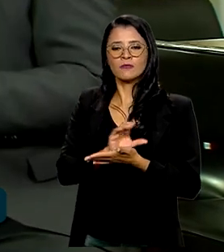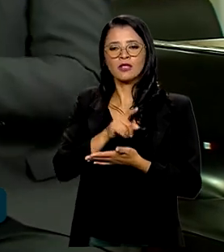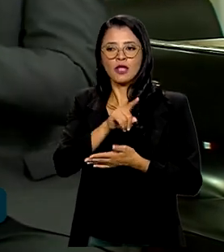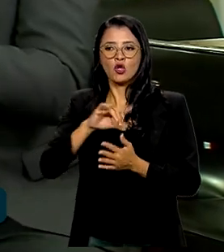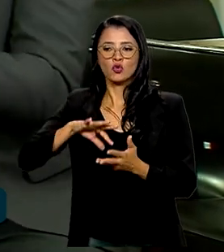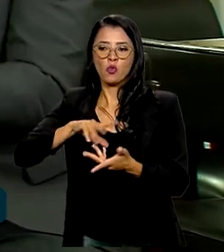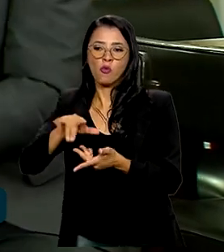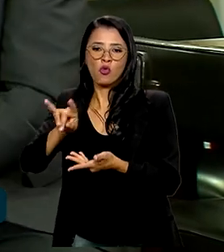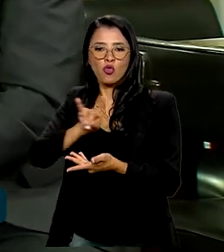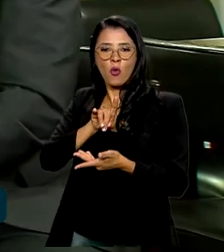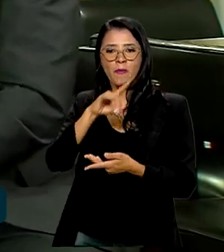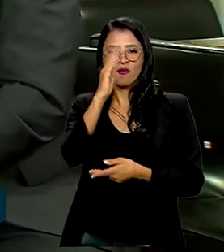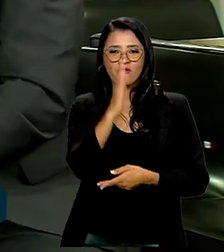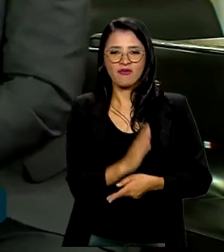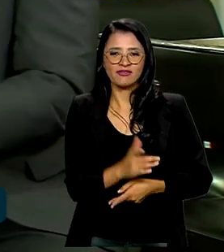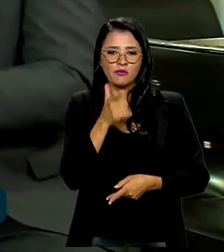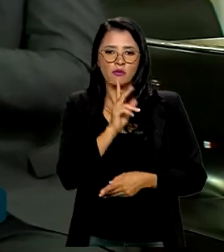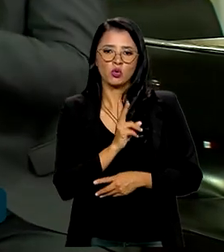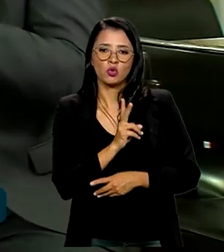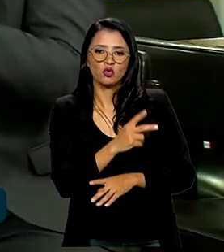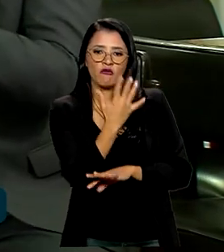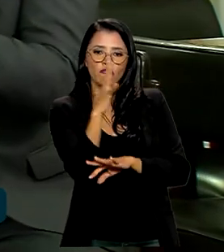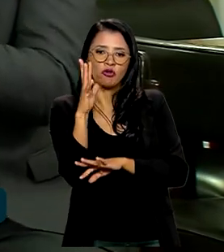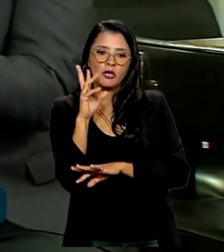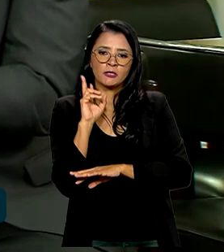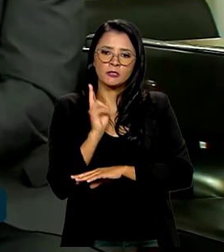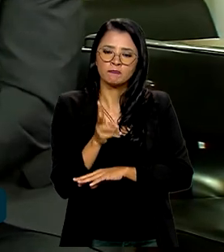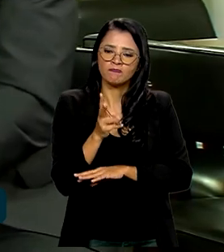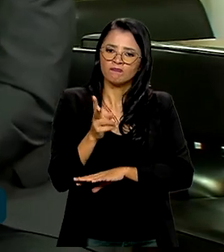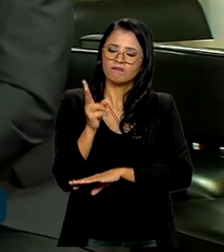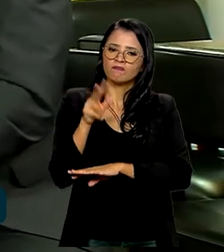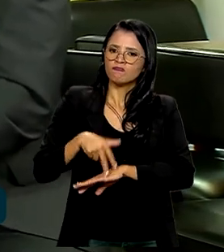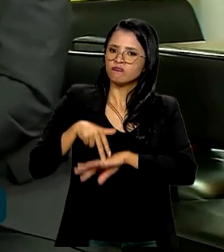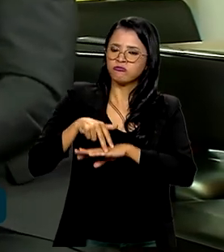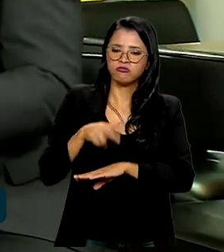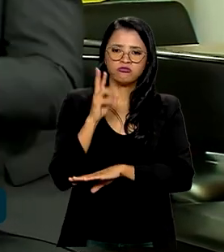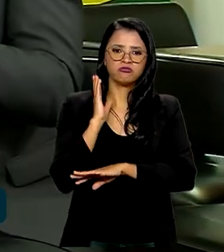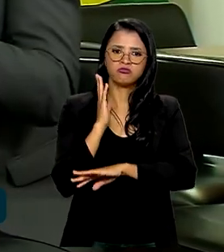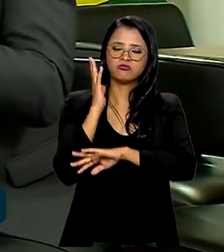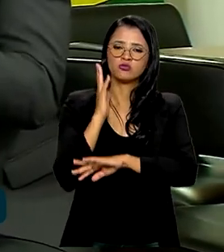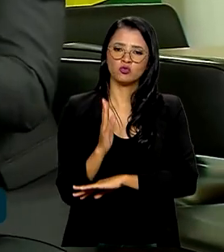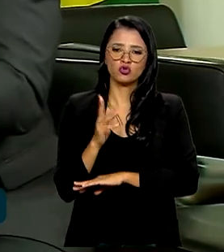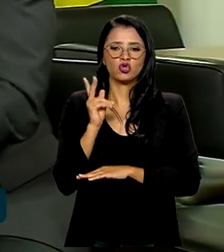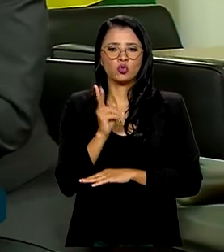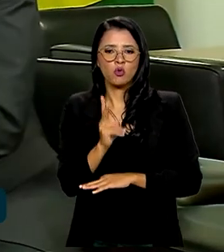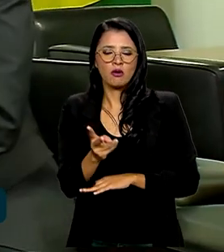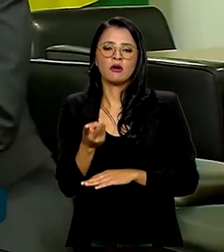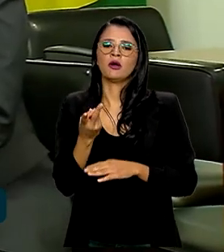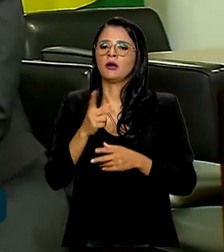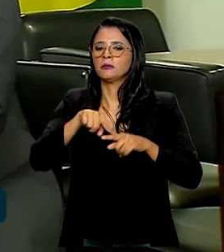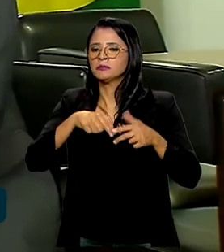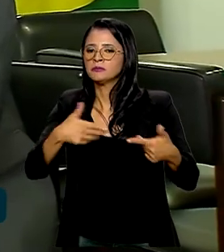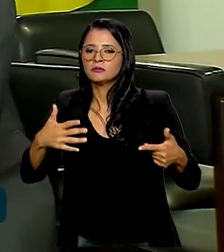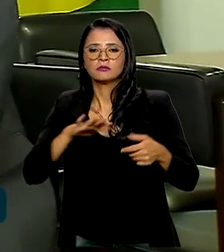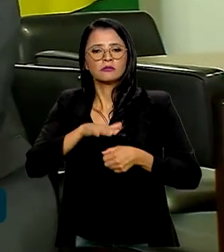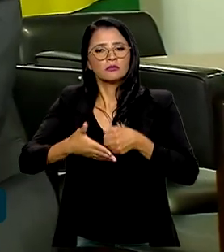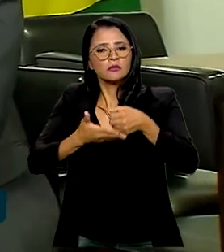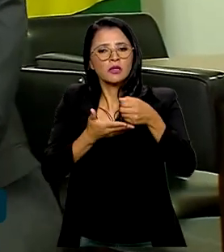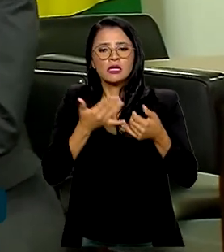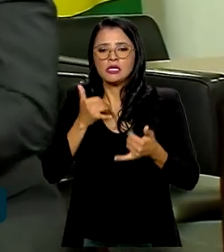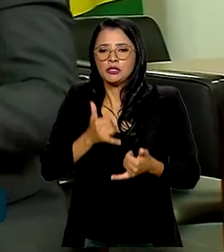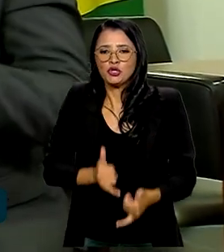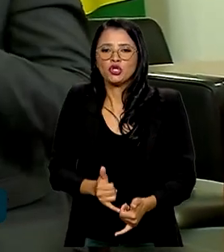internacional para manter a floresta em pé, para ações, projetos de sustentabilidade, para energia de baixo